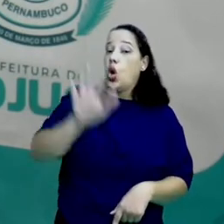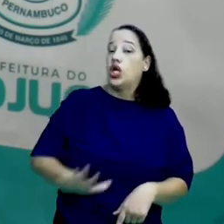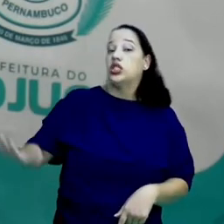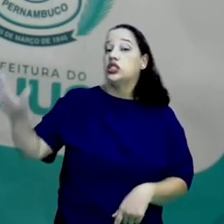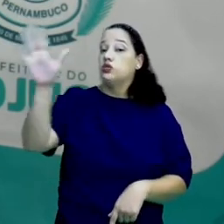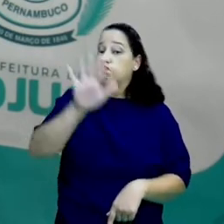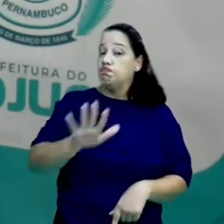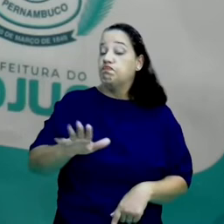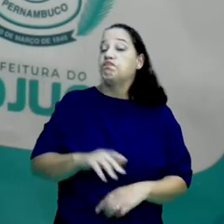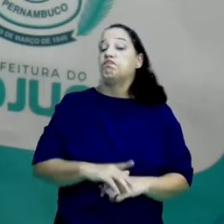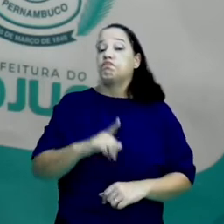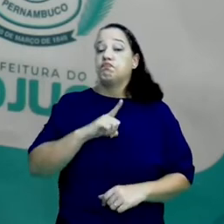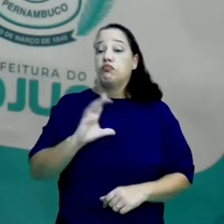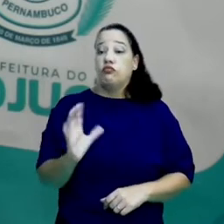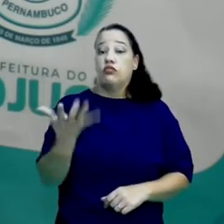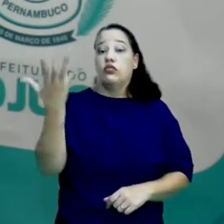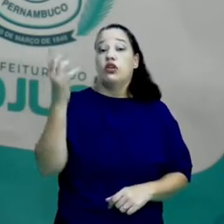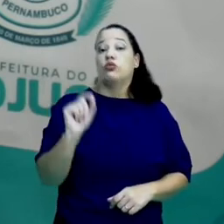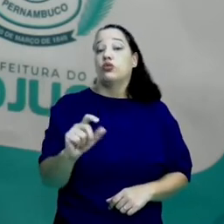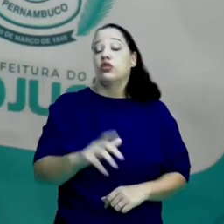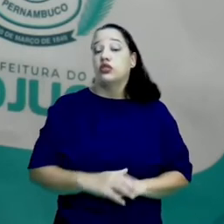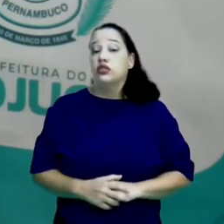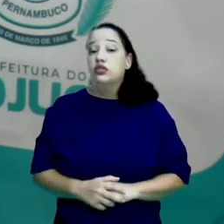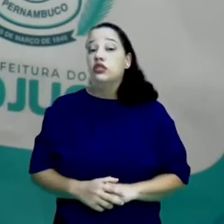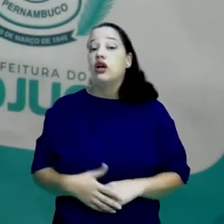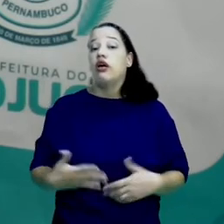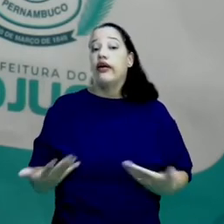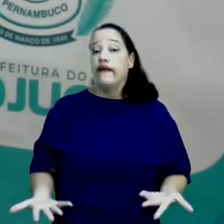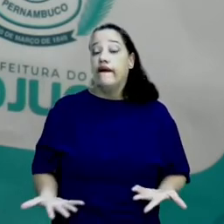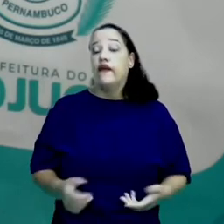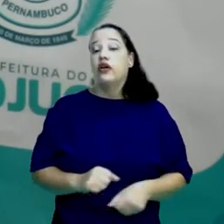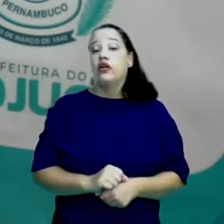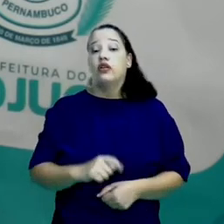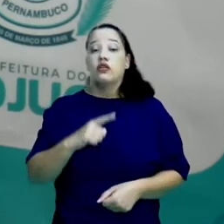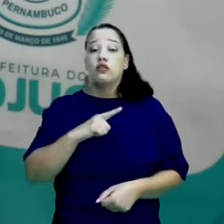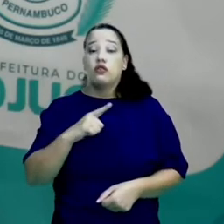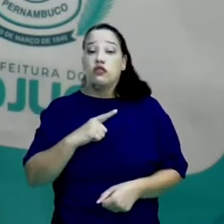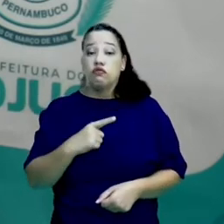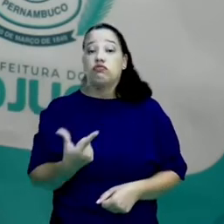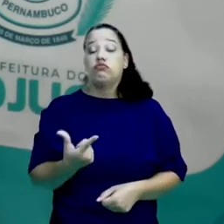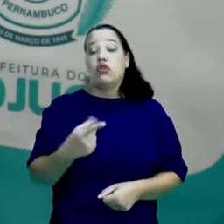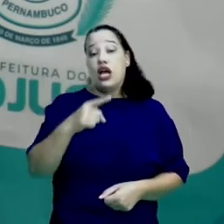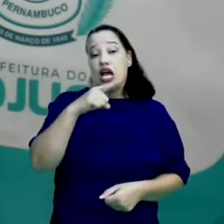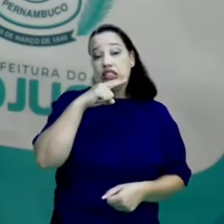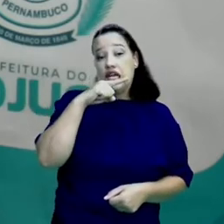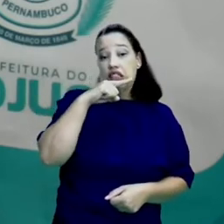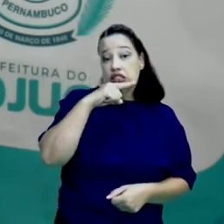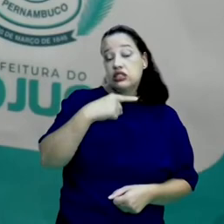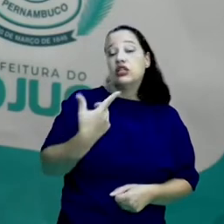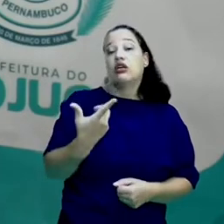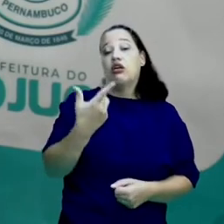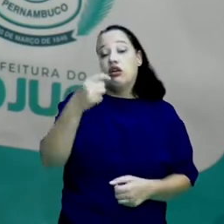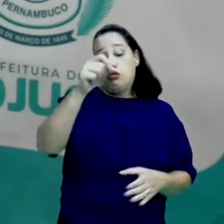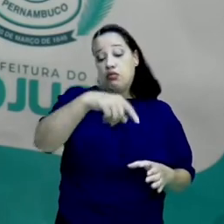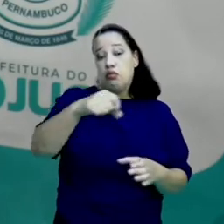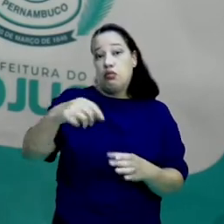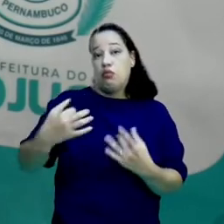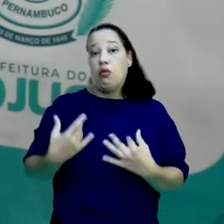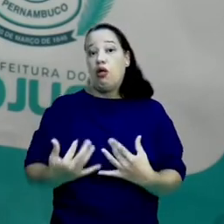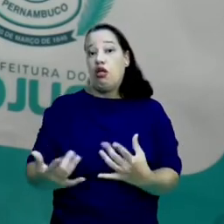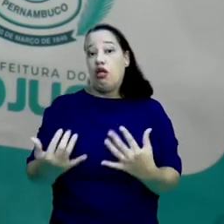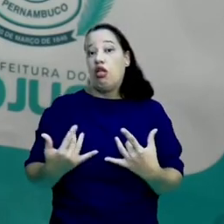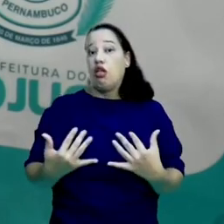Pernambuco, o que aconteceu foi muito o A exploração da questão do plantio de cana-de-açúcar. O comércio